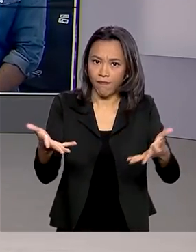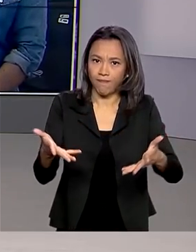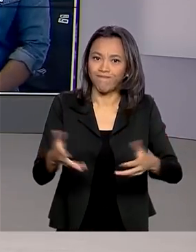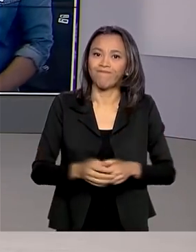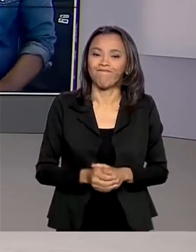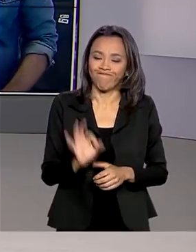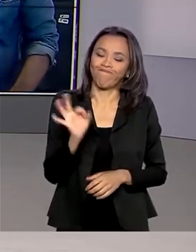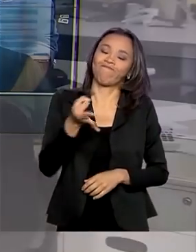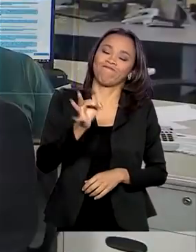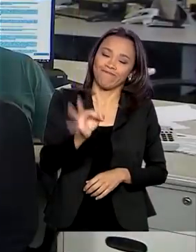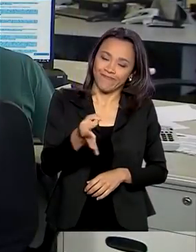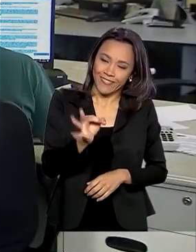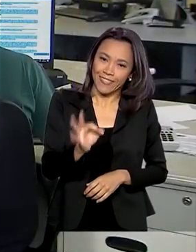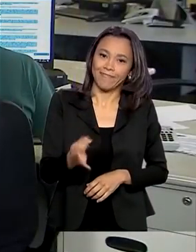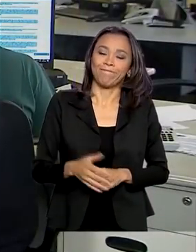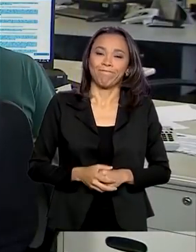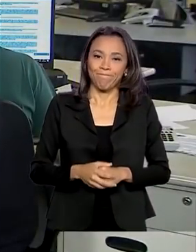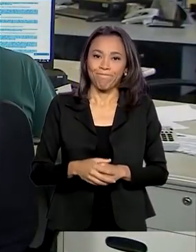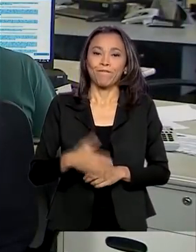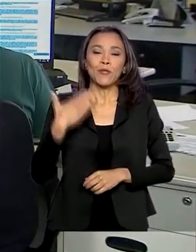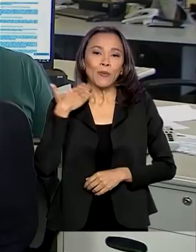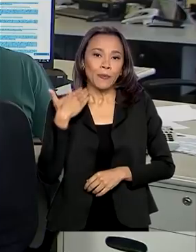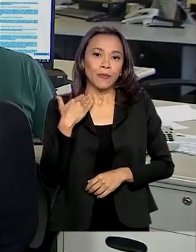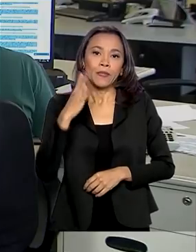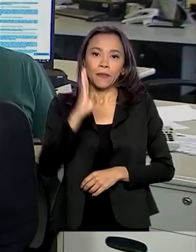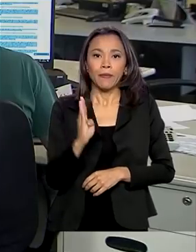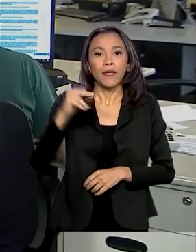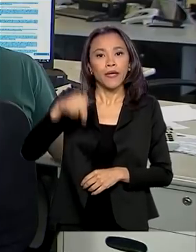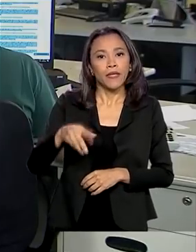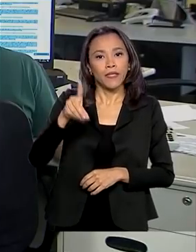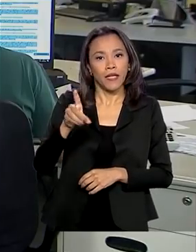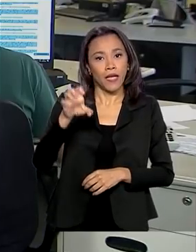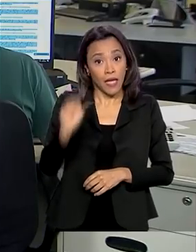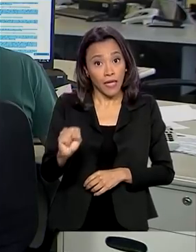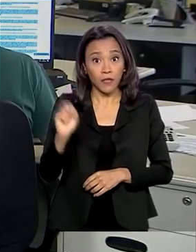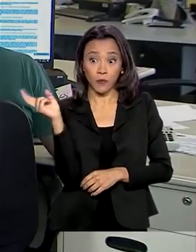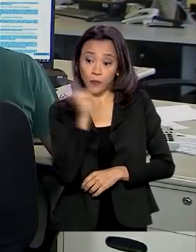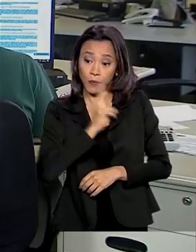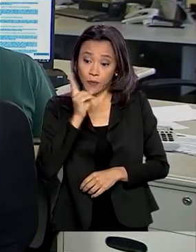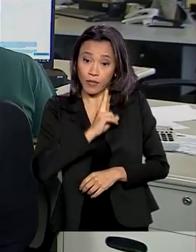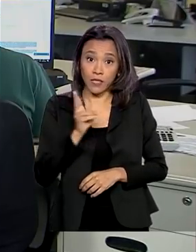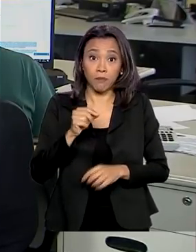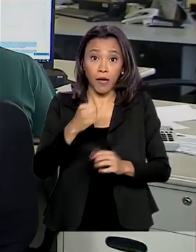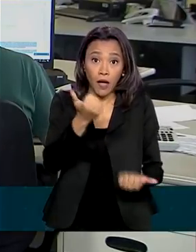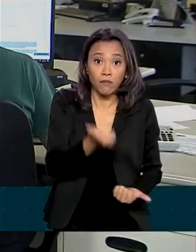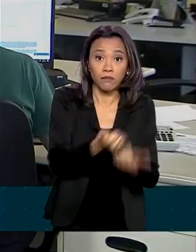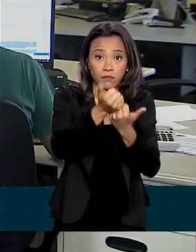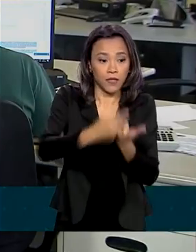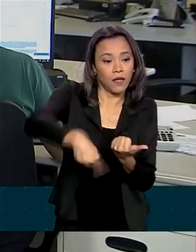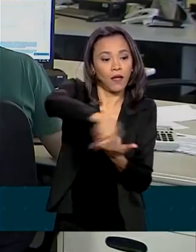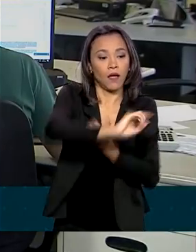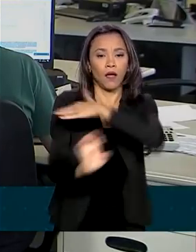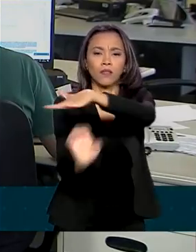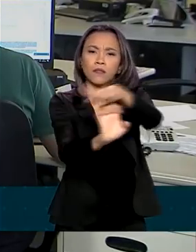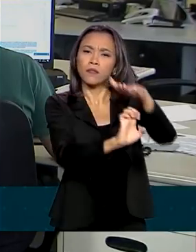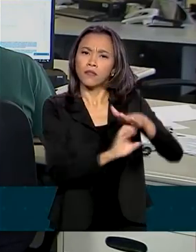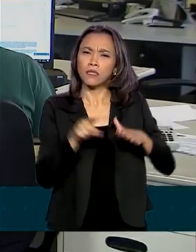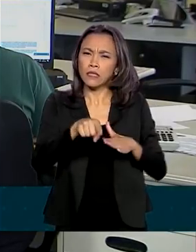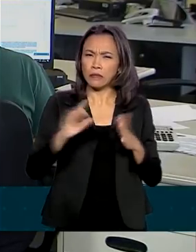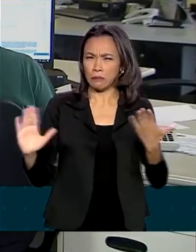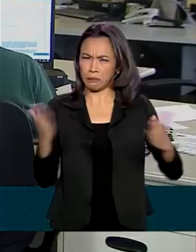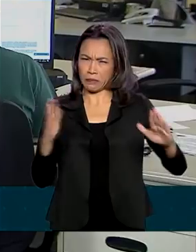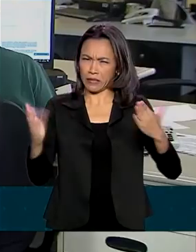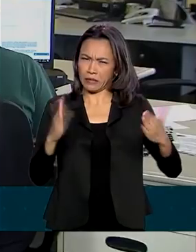Exatamente, Roberto. O BNDES lançou medidas emergenciais para reforçar o caixa das empresas nesse período de enfrentamento ao